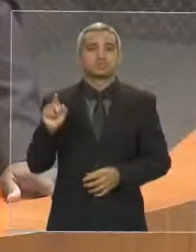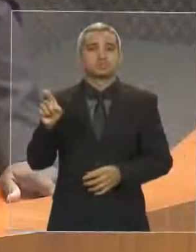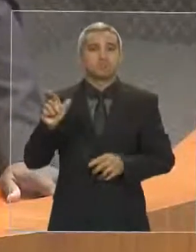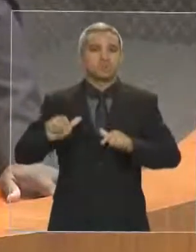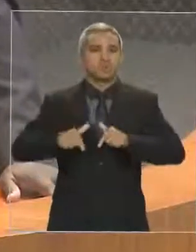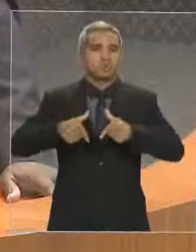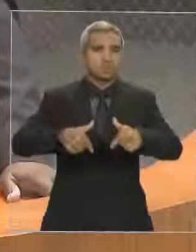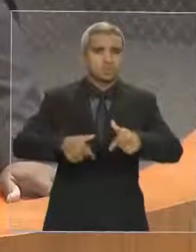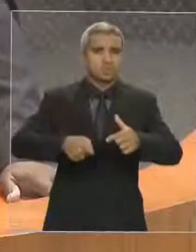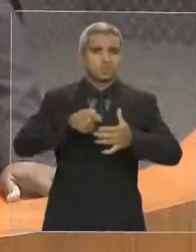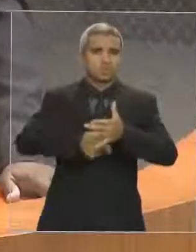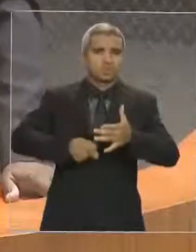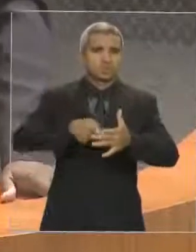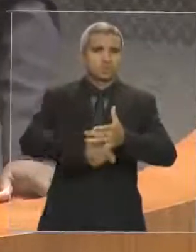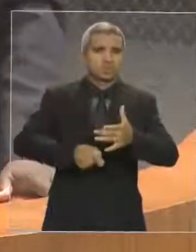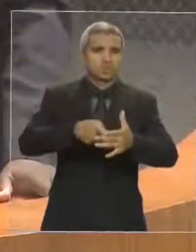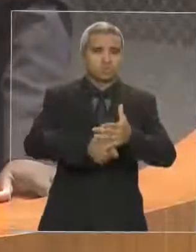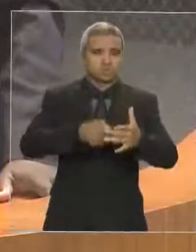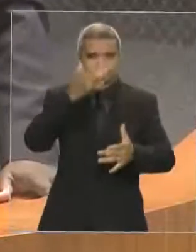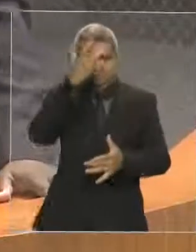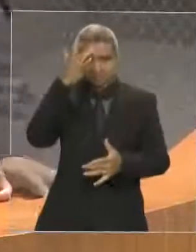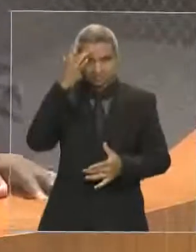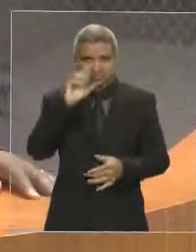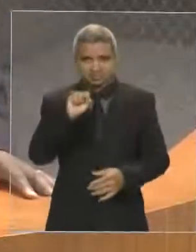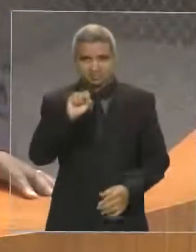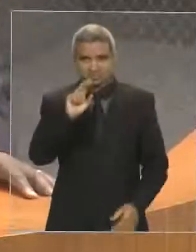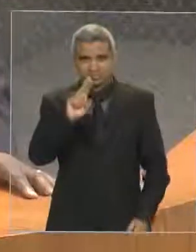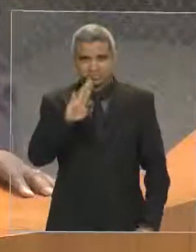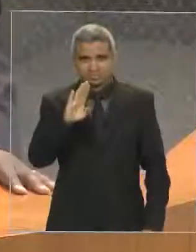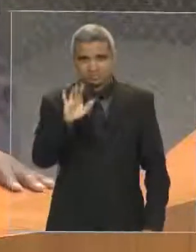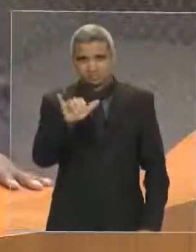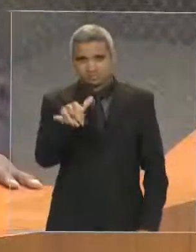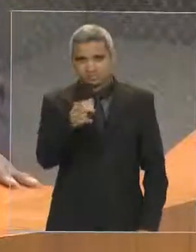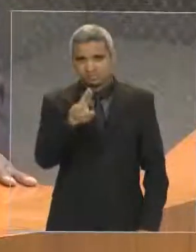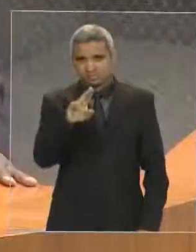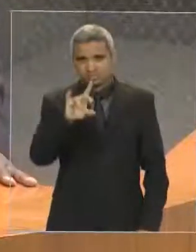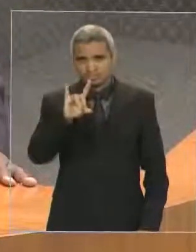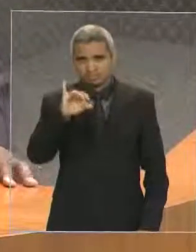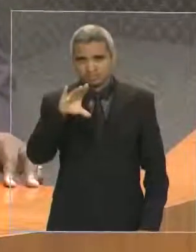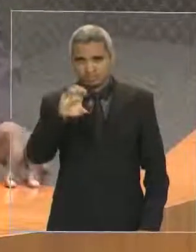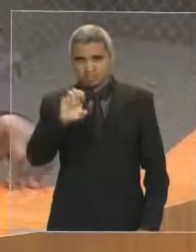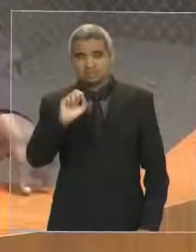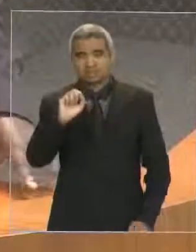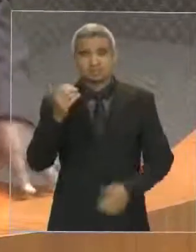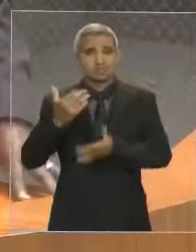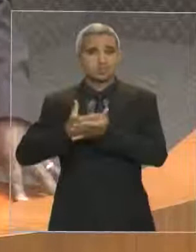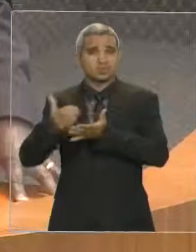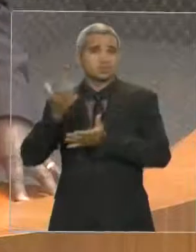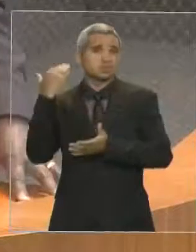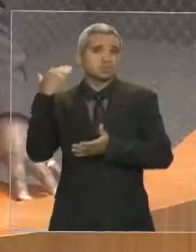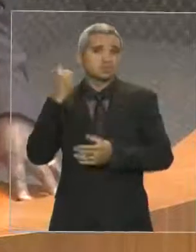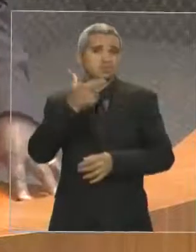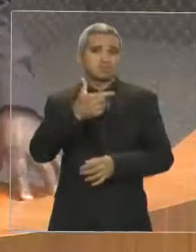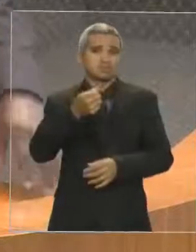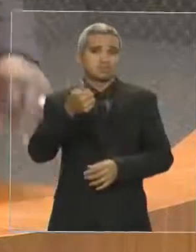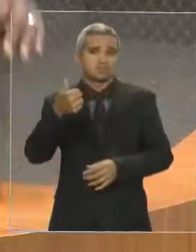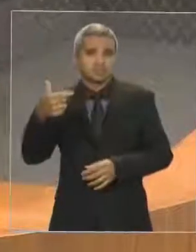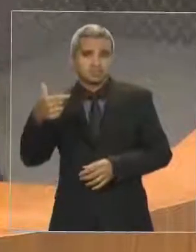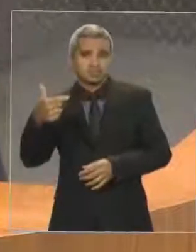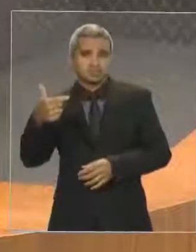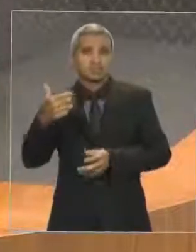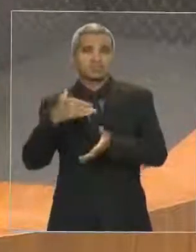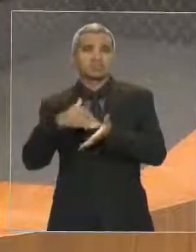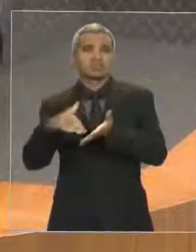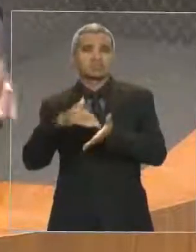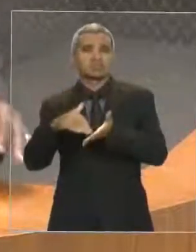subjúdios se estende desde 2012, onde o secretário do governo passado disse que não